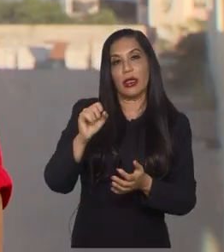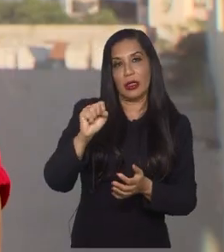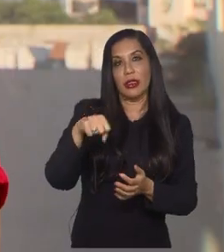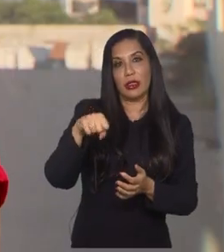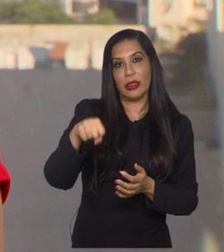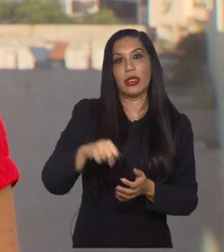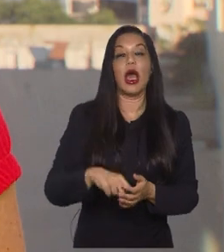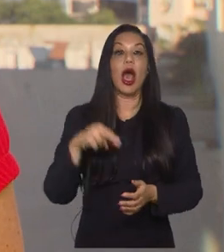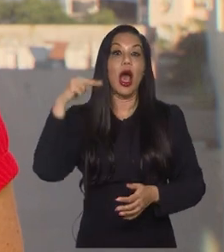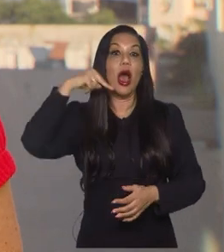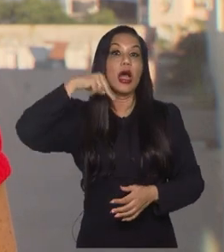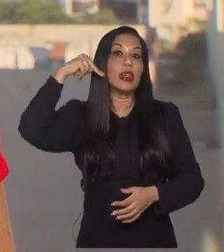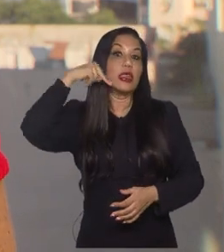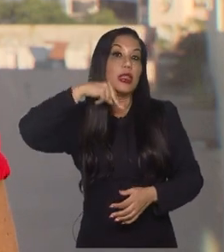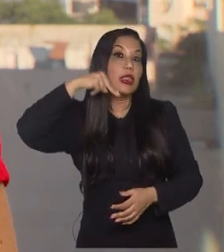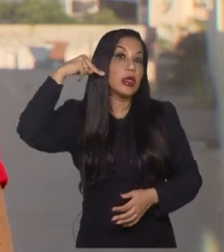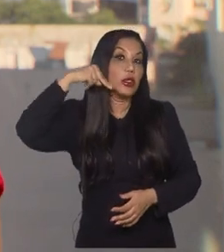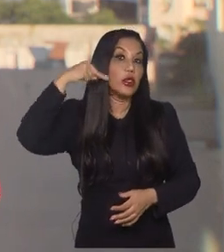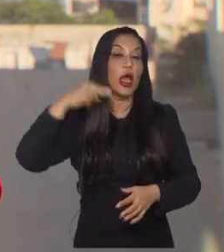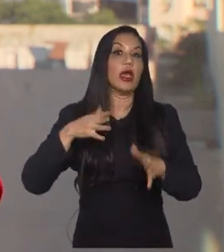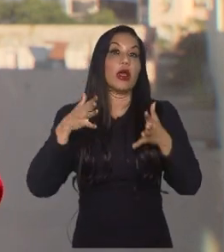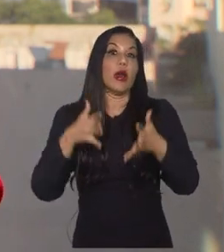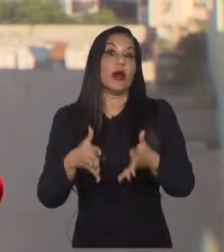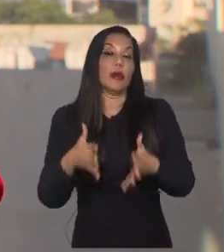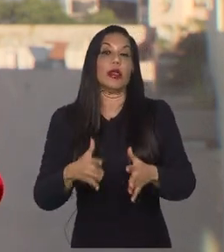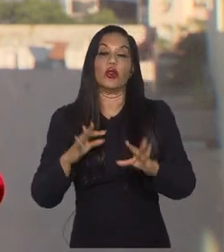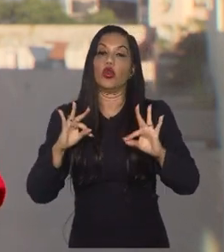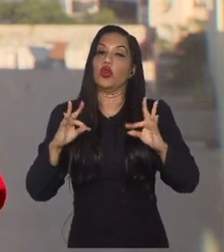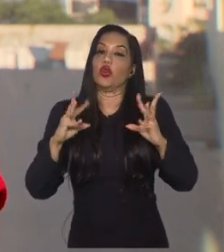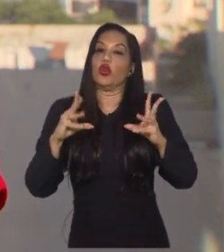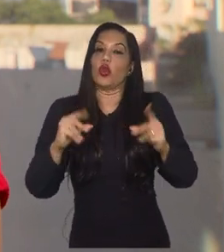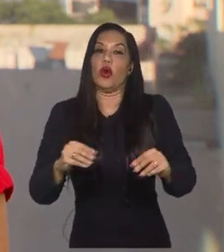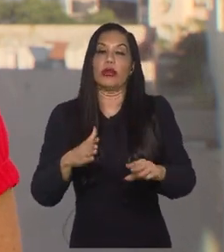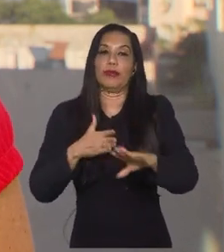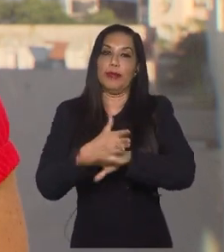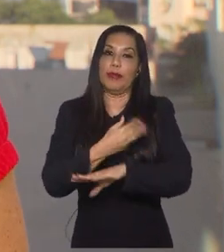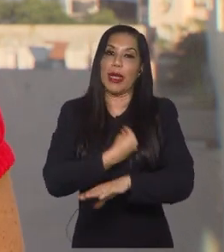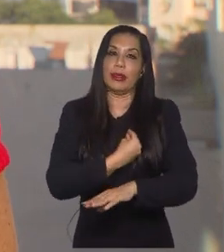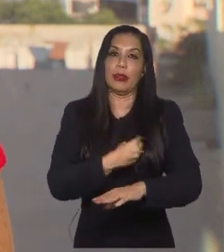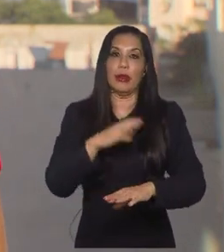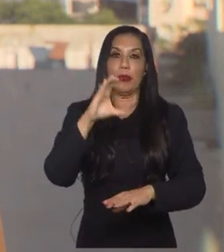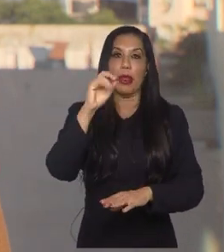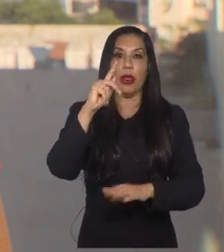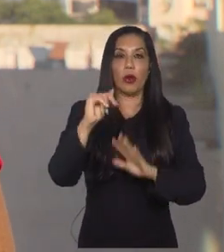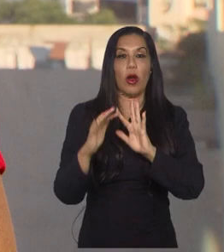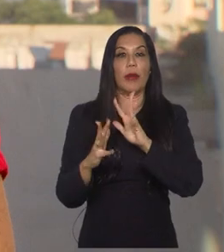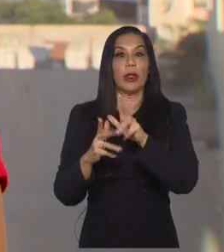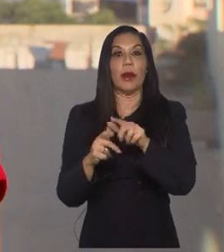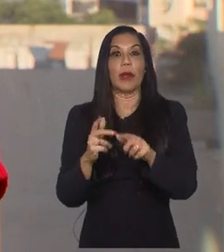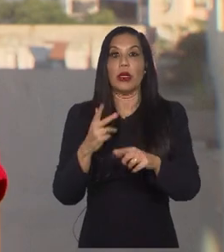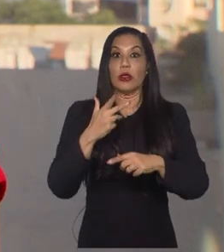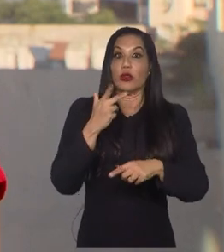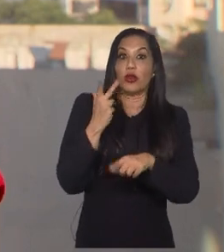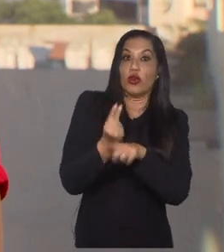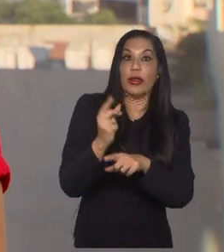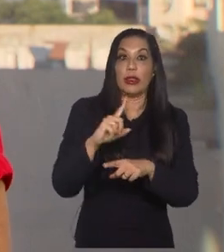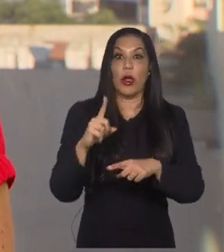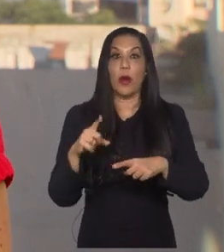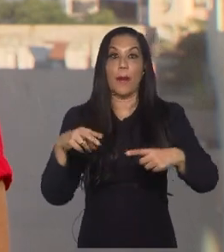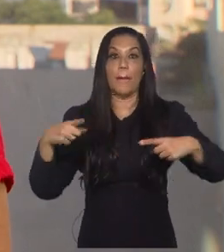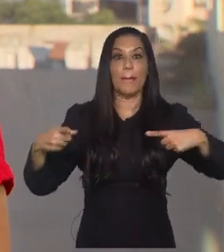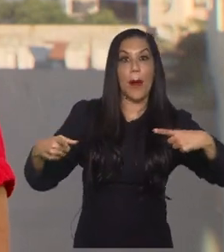A Nigéria participou de todas as copas, mas não conseguiu ainda vencer um mata-mata, né? Então,